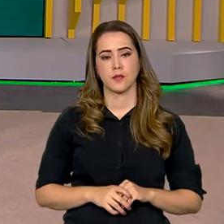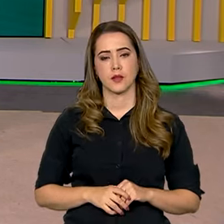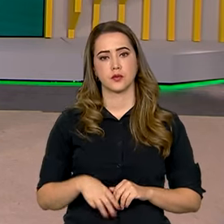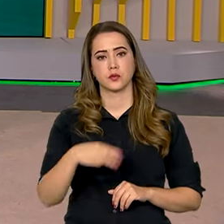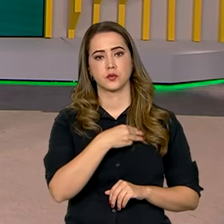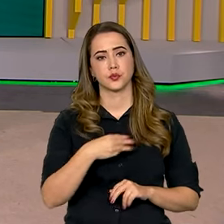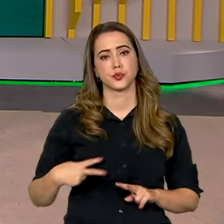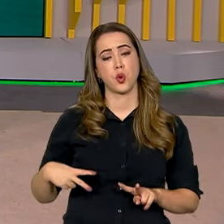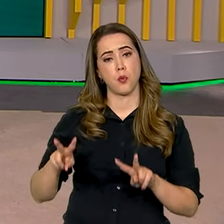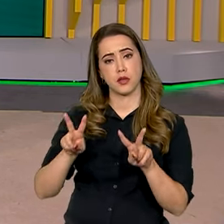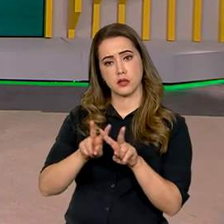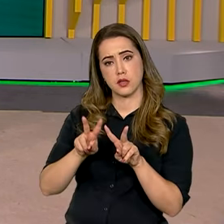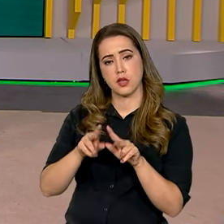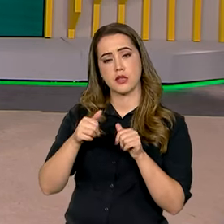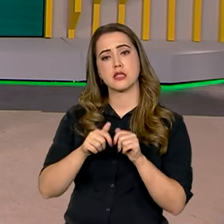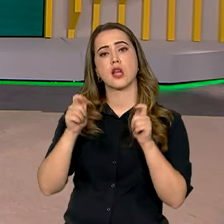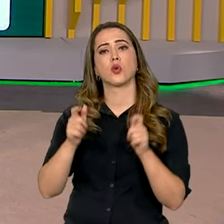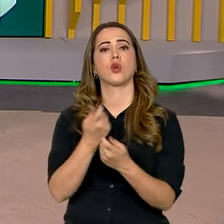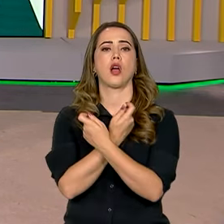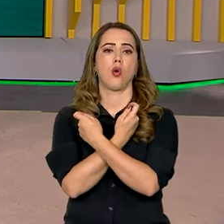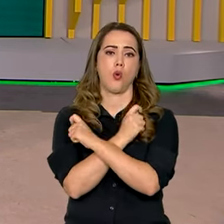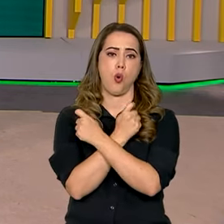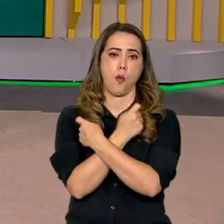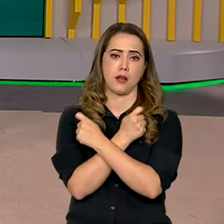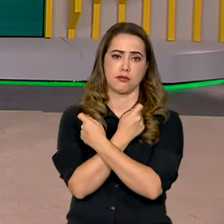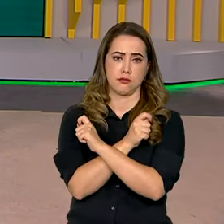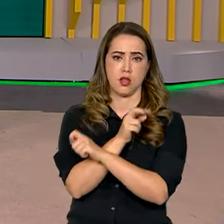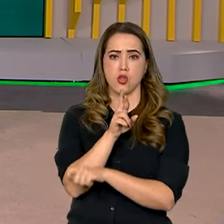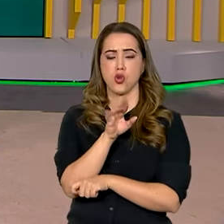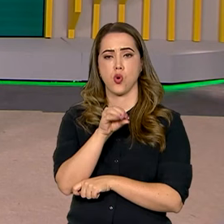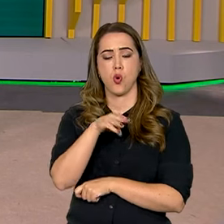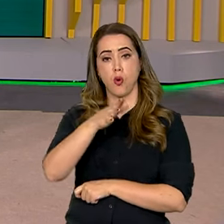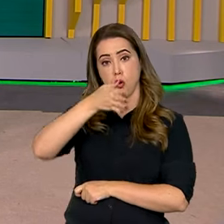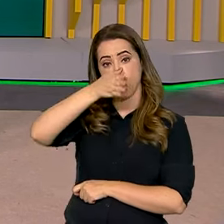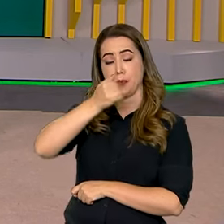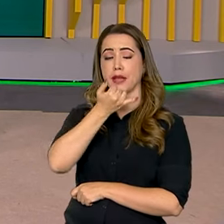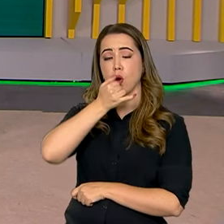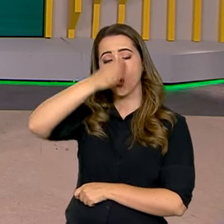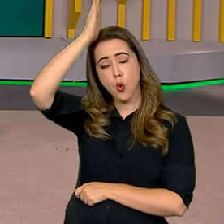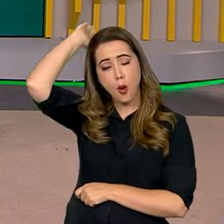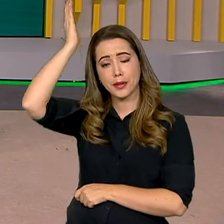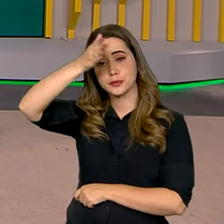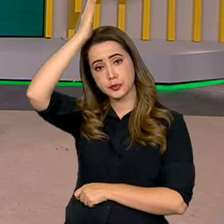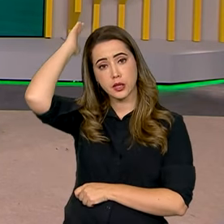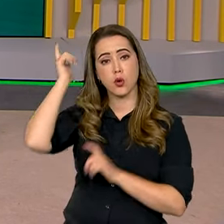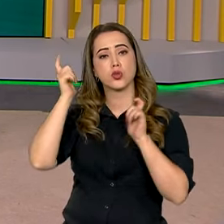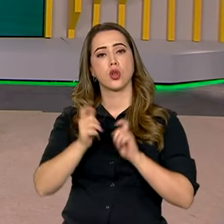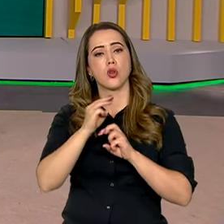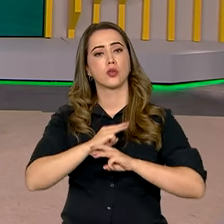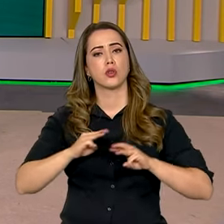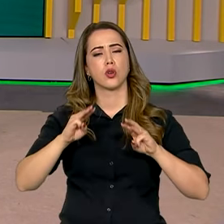O ministro Wellington Dias está em Roma, onde participa de reuniões na sede da Organização das Nações Unidas para